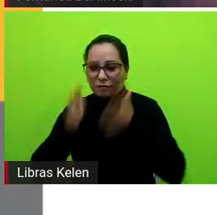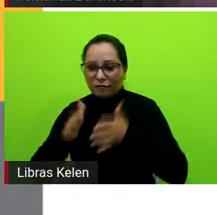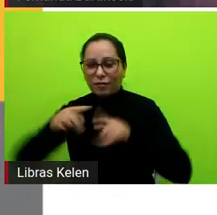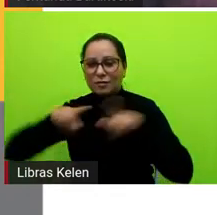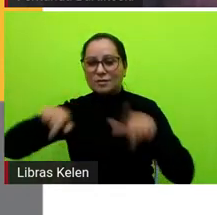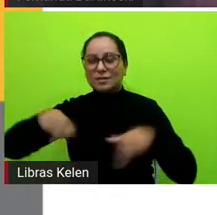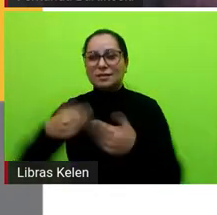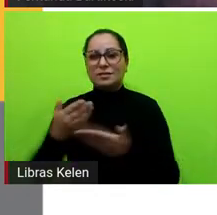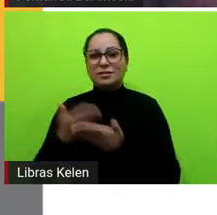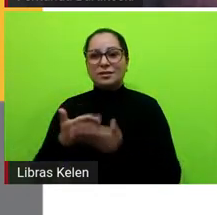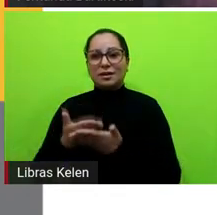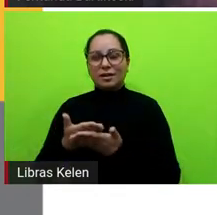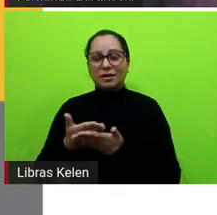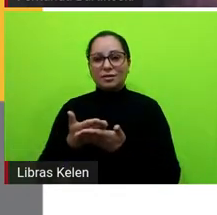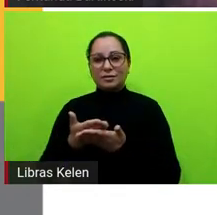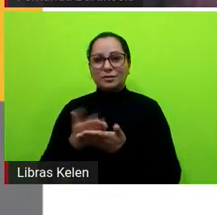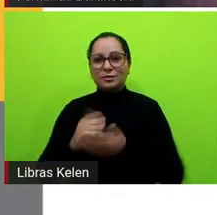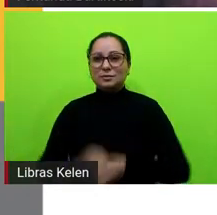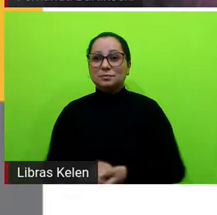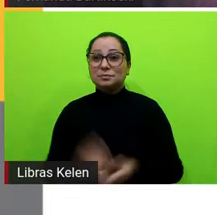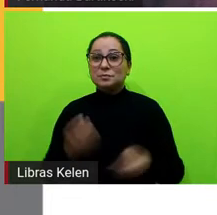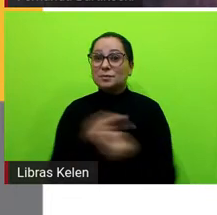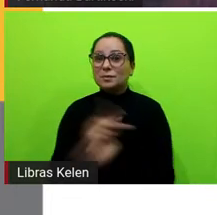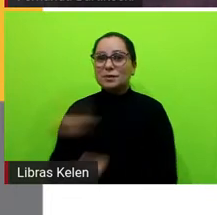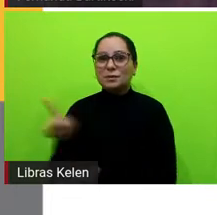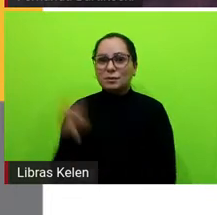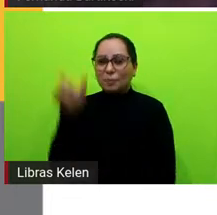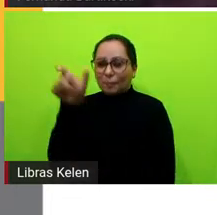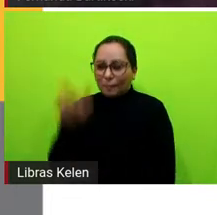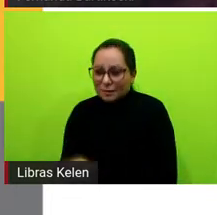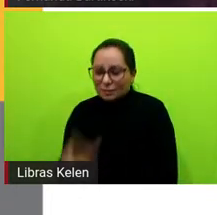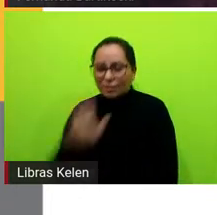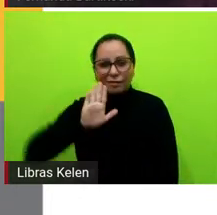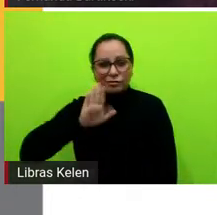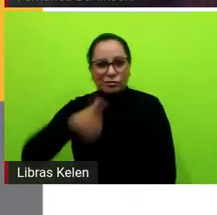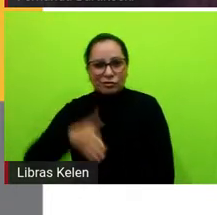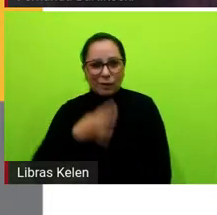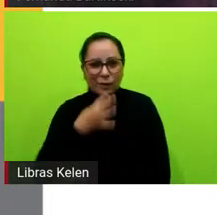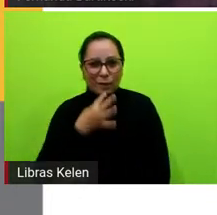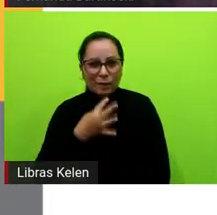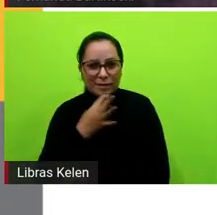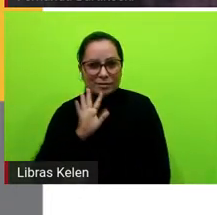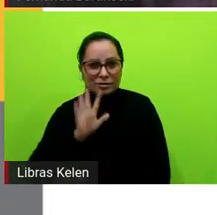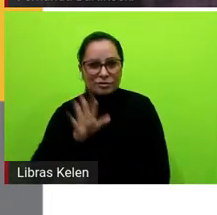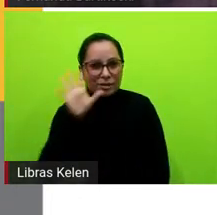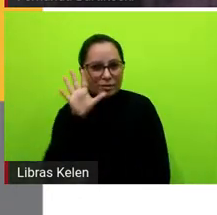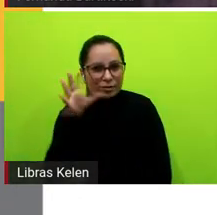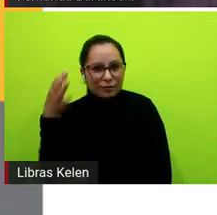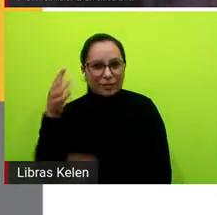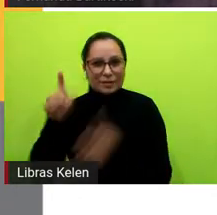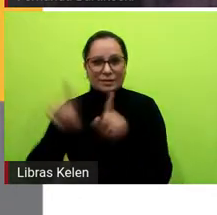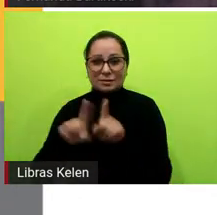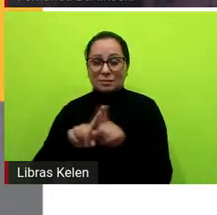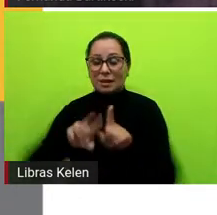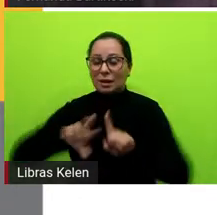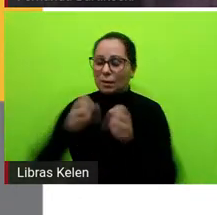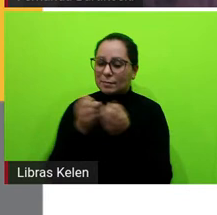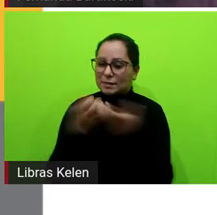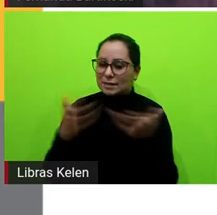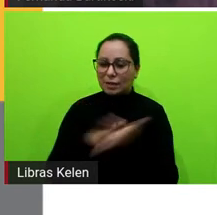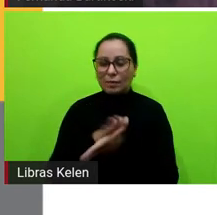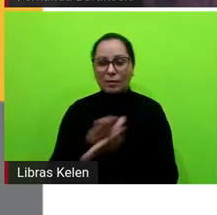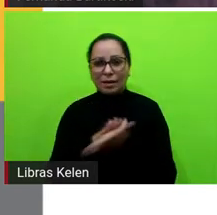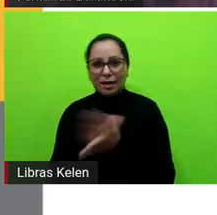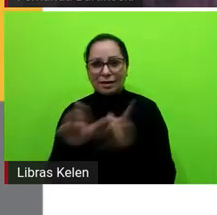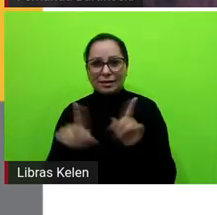Então, como muitas professoras e professores aqui já resolveram, né, não foi mistério nenhum, se